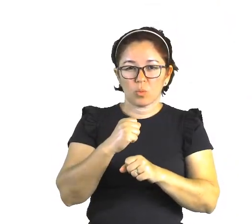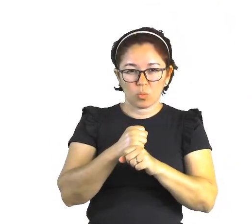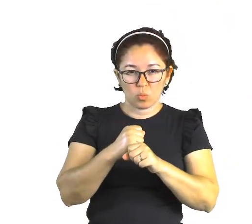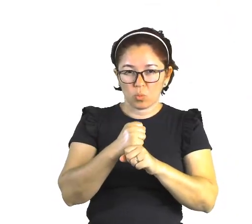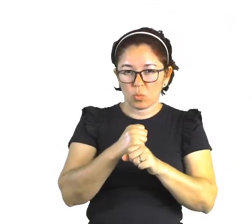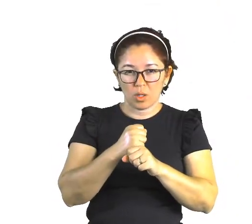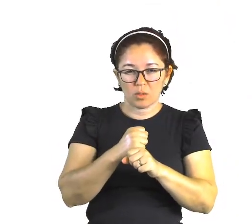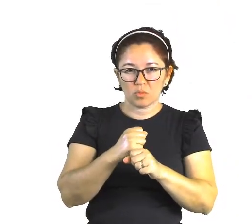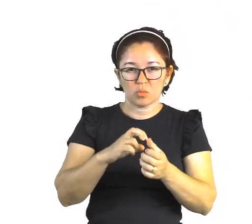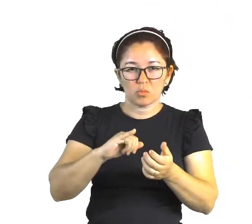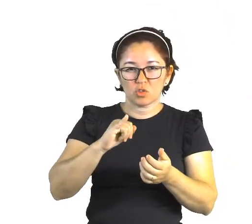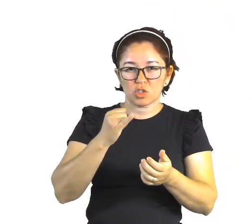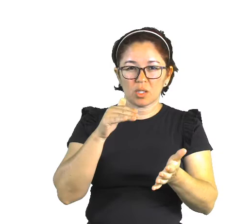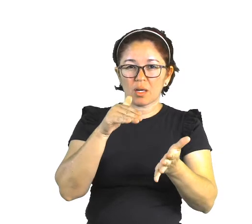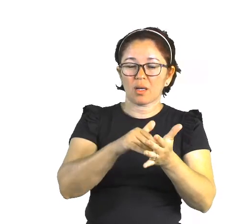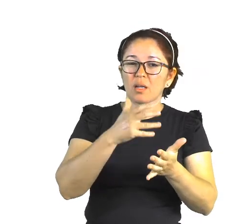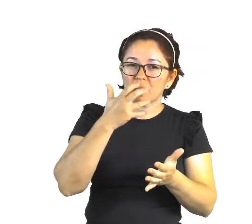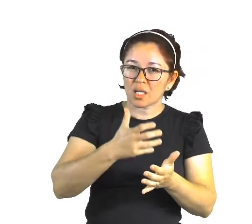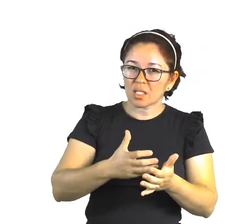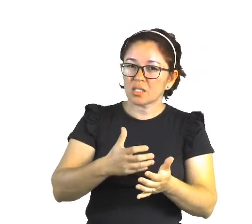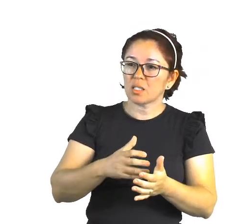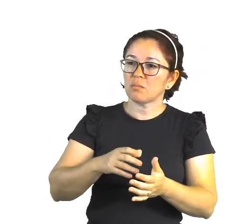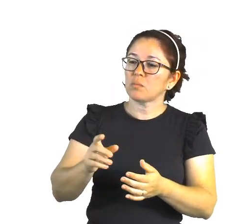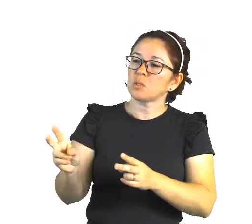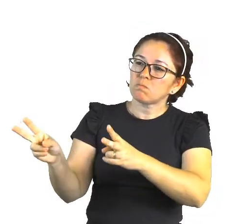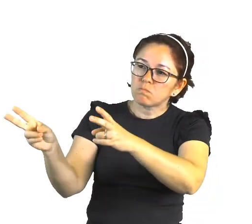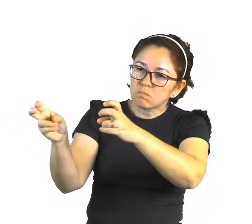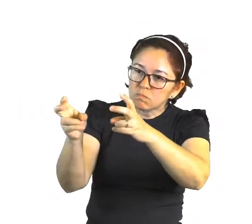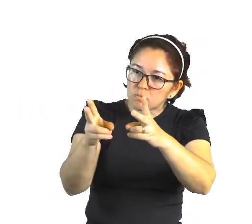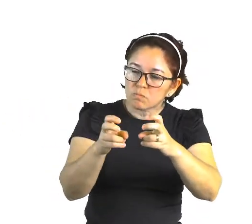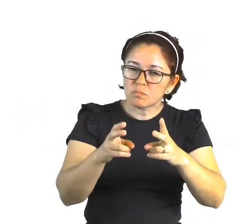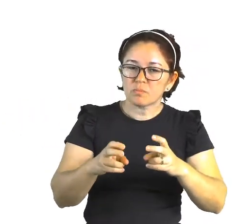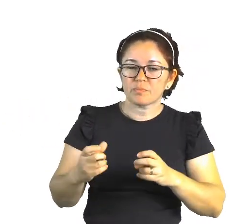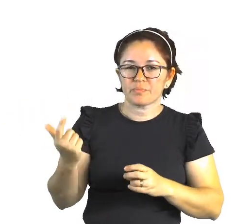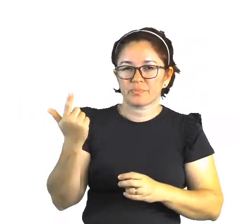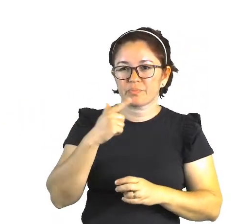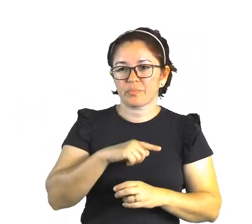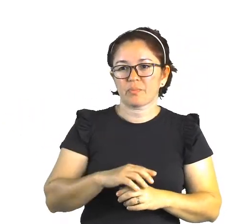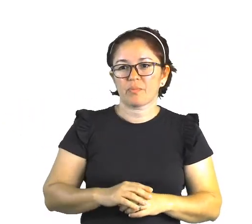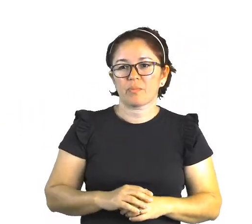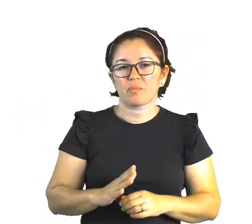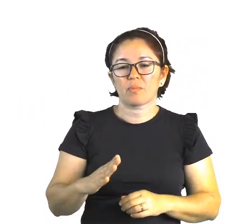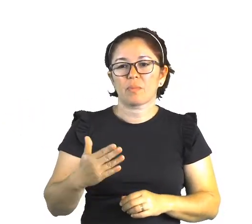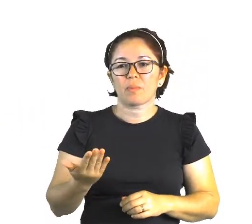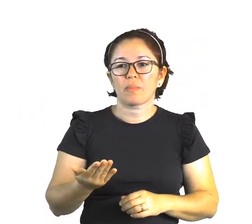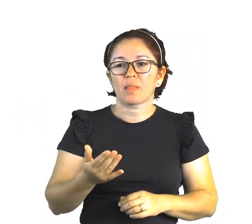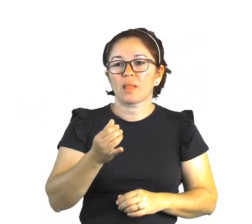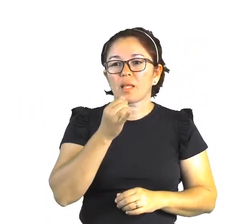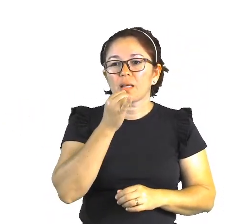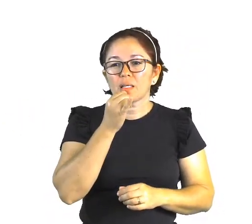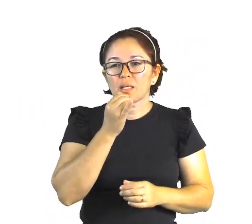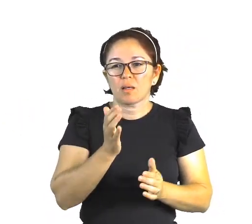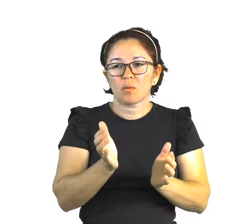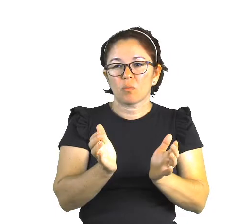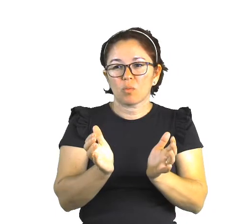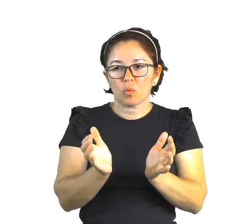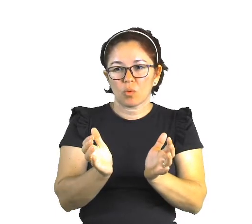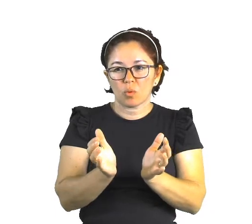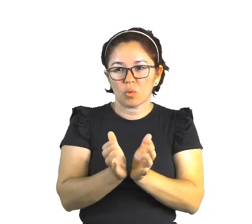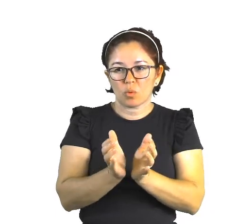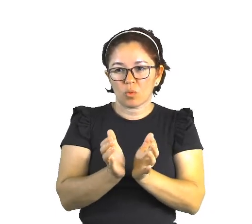daí, os povos Xerentes são empregados pela FUNAI, como motoristas, auxiliares,